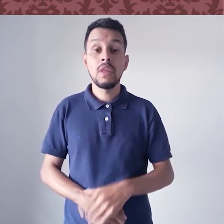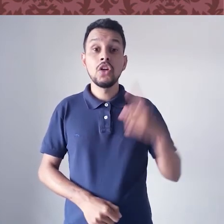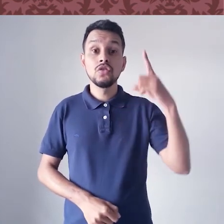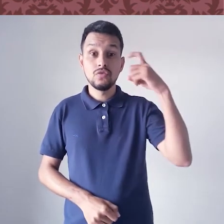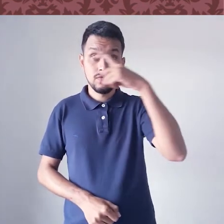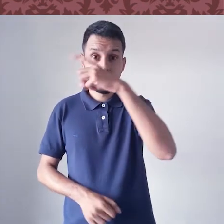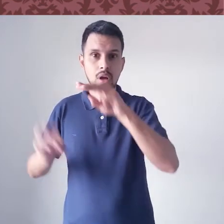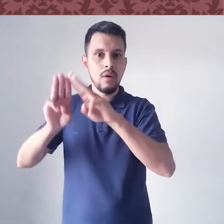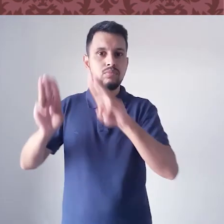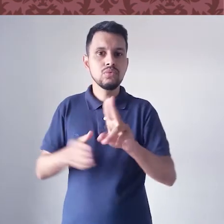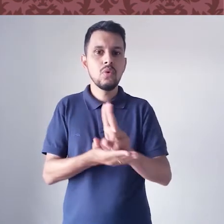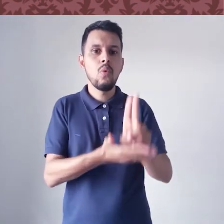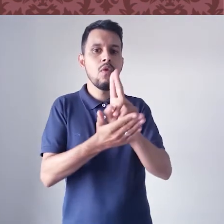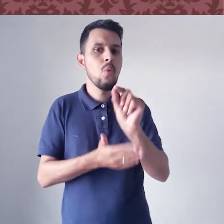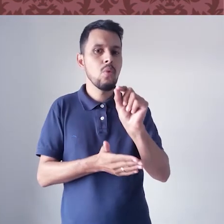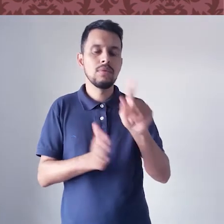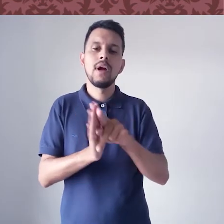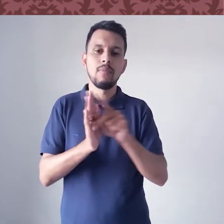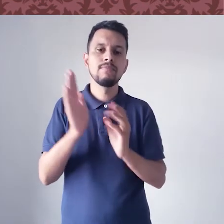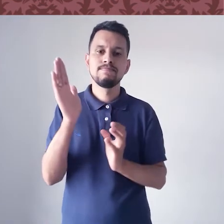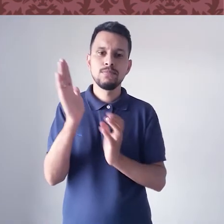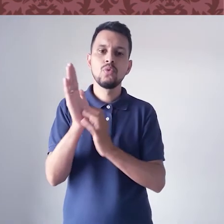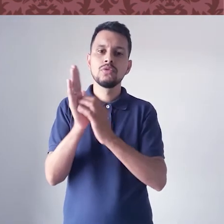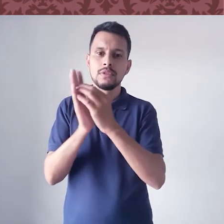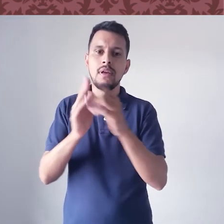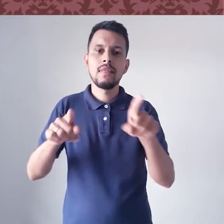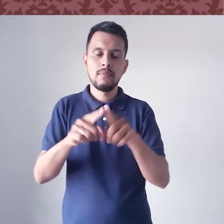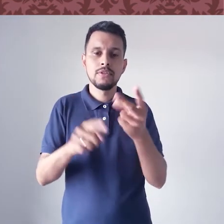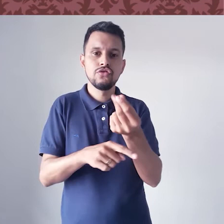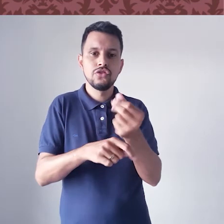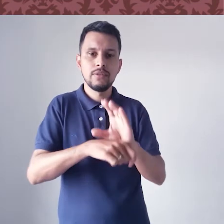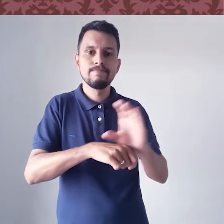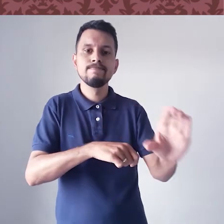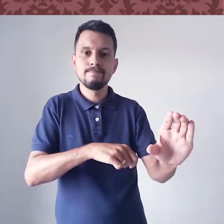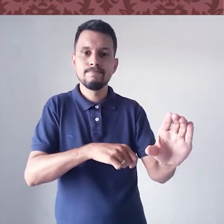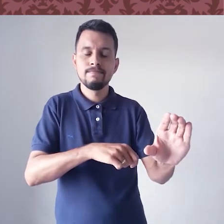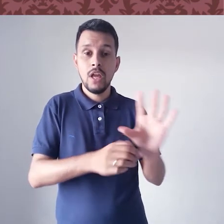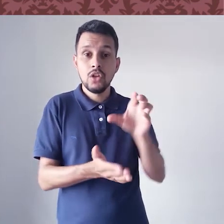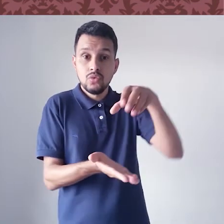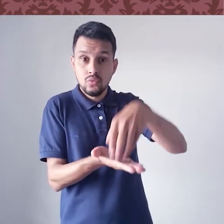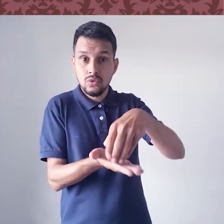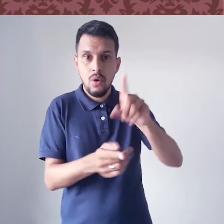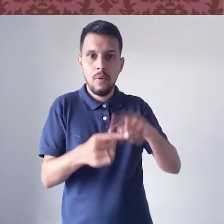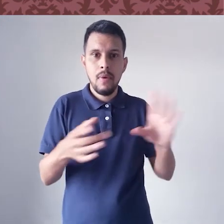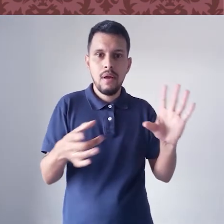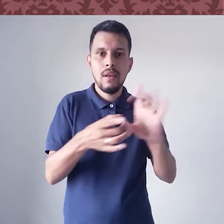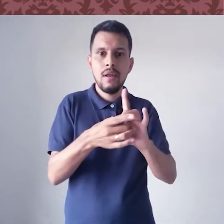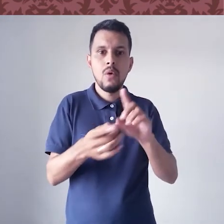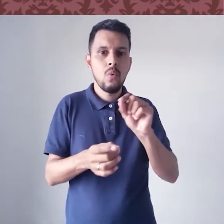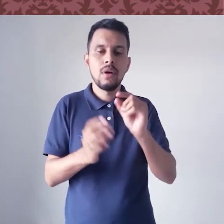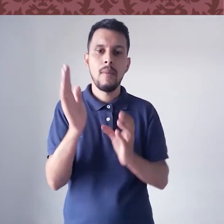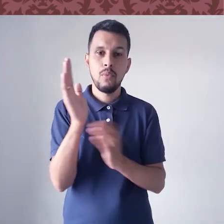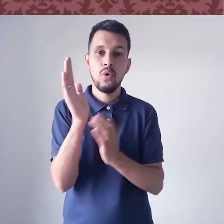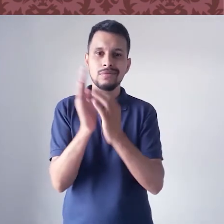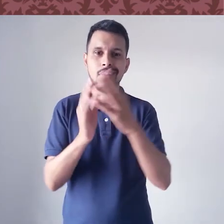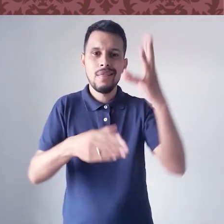maior dificuldade dos museus universitários é ligada à questão da burocracia e também orçamentária. Ou seja, essas instituições, por estar